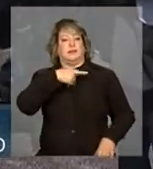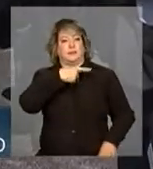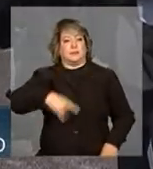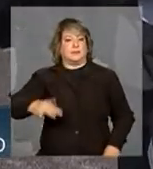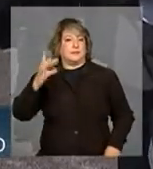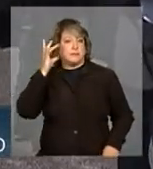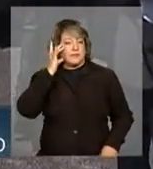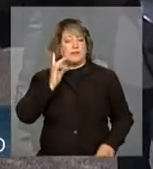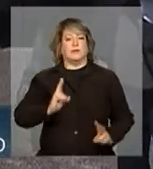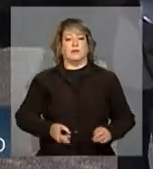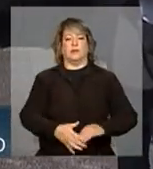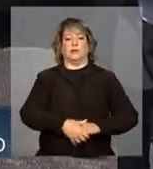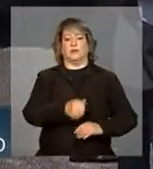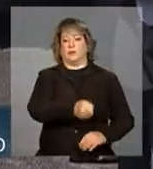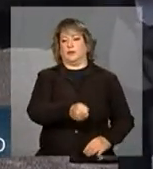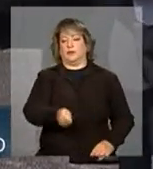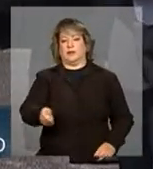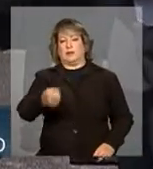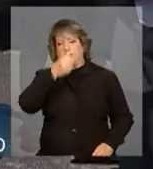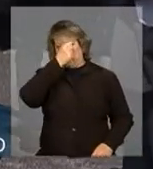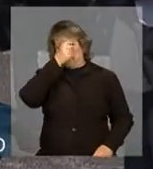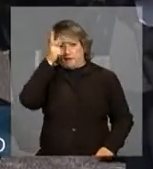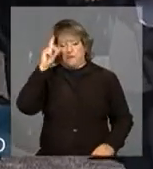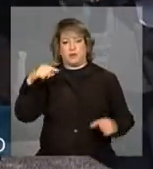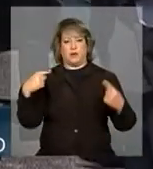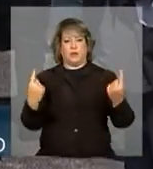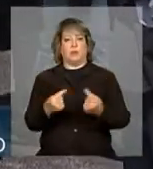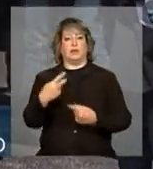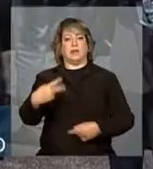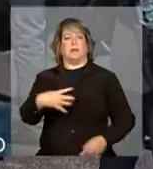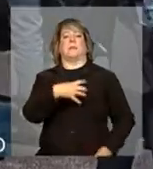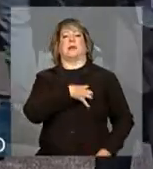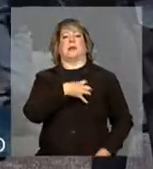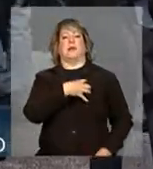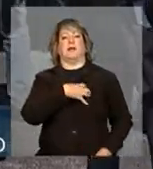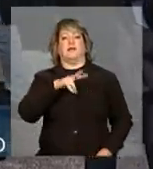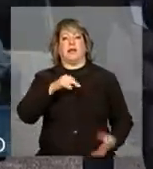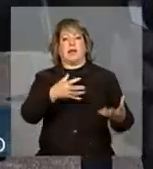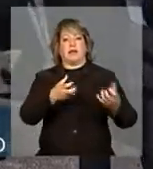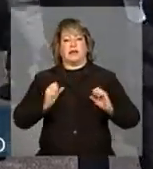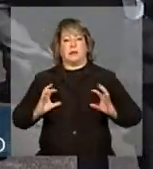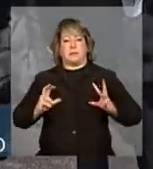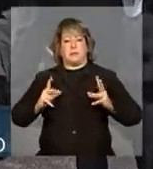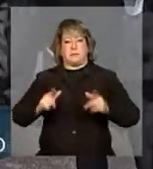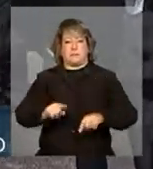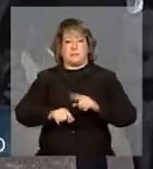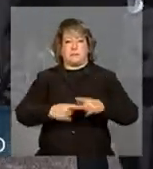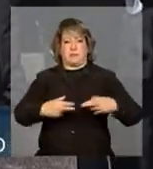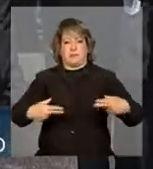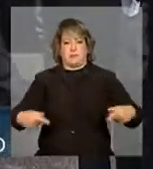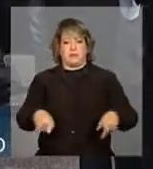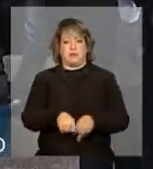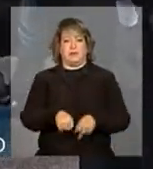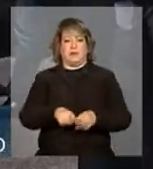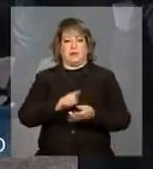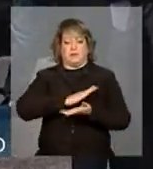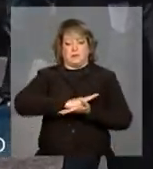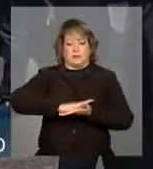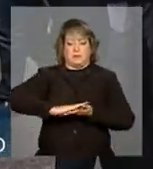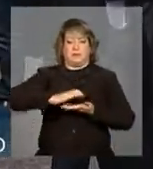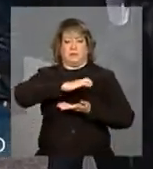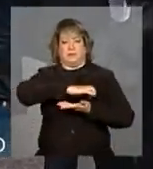cumprimentar os prefeitos da Bahia que vão receber máquinas retroescavadeiras e motoniveladoras.